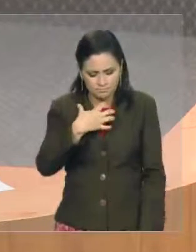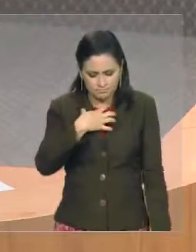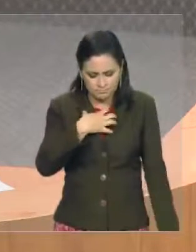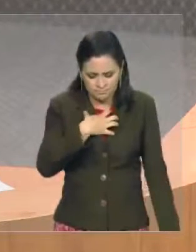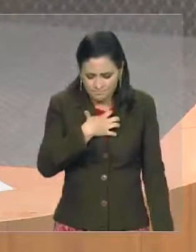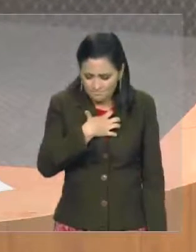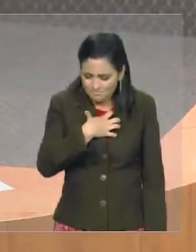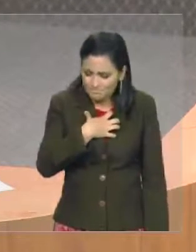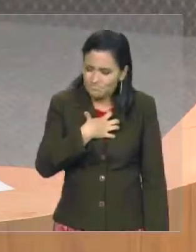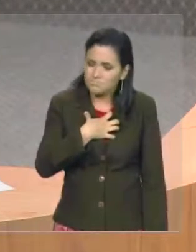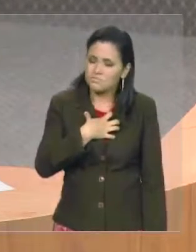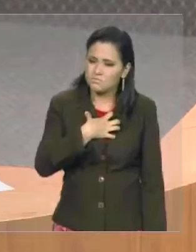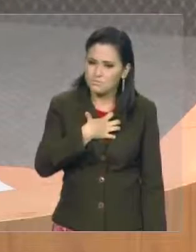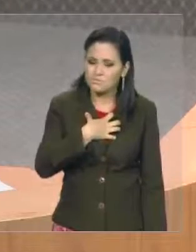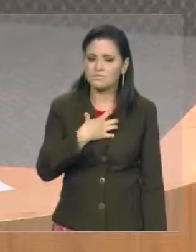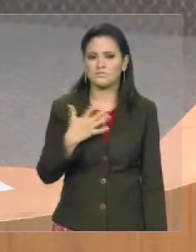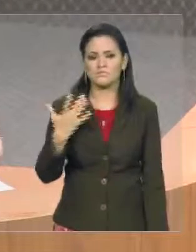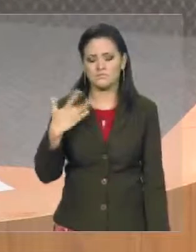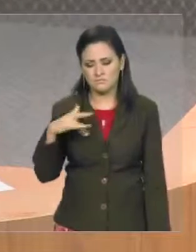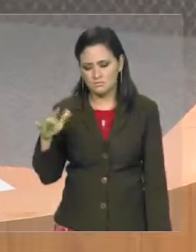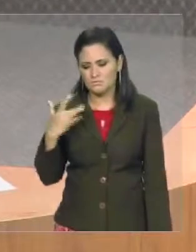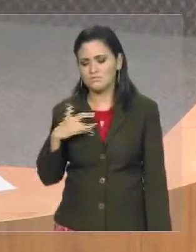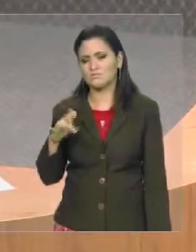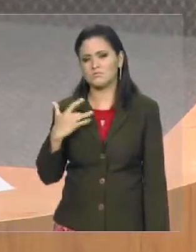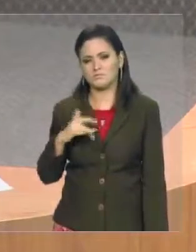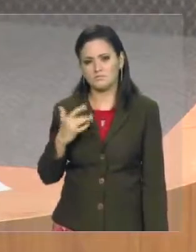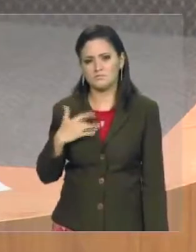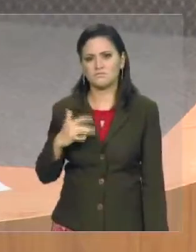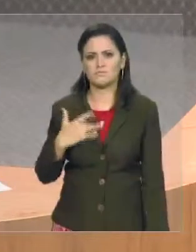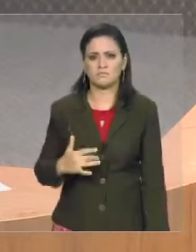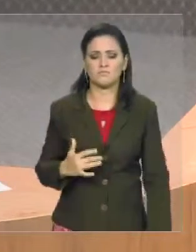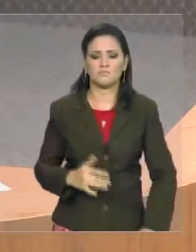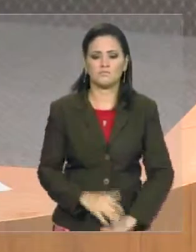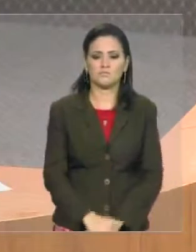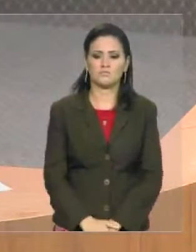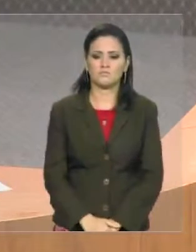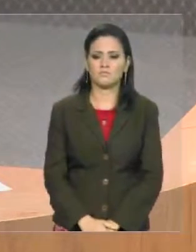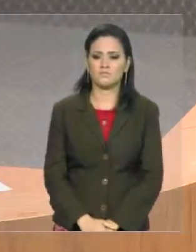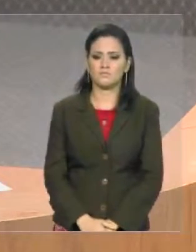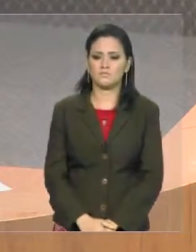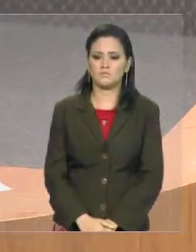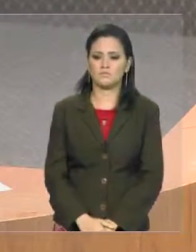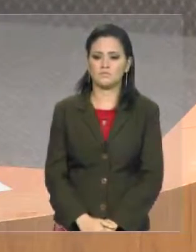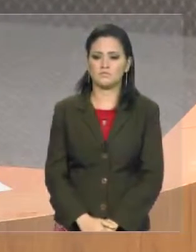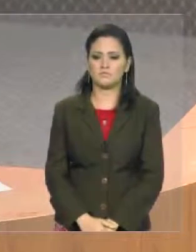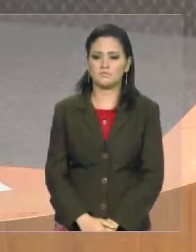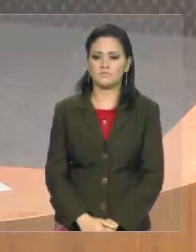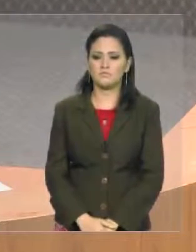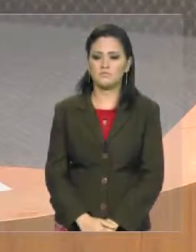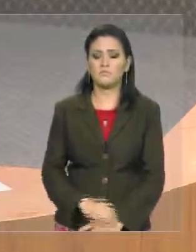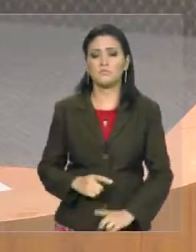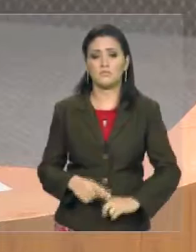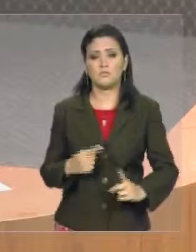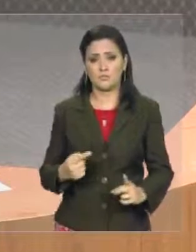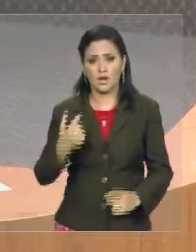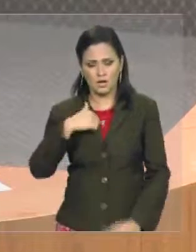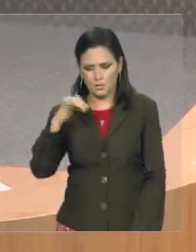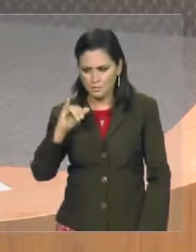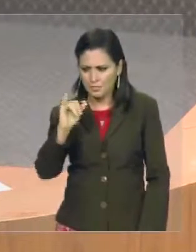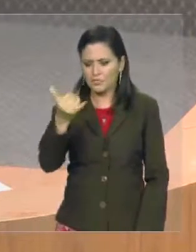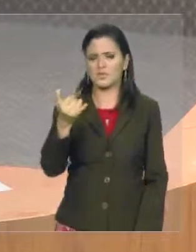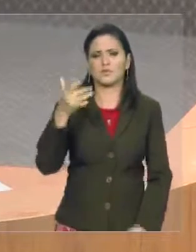coração, mas com um detalhe, não é novidade, eu não estou aproveitando deste